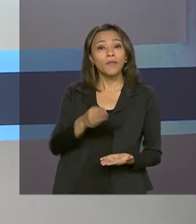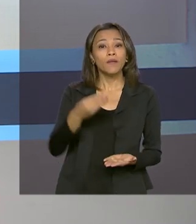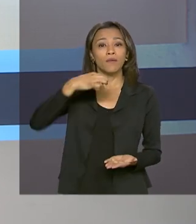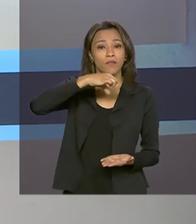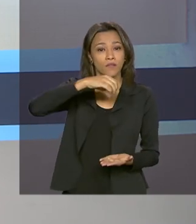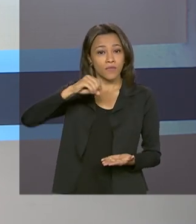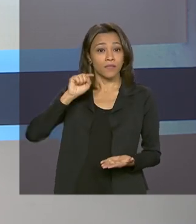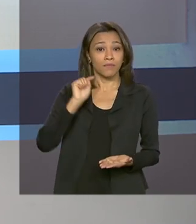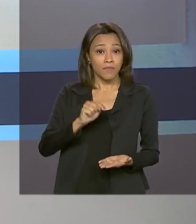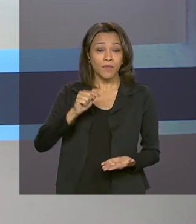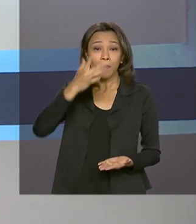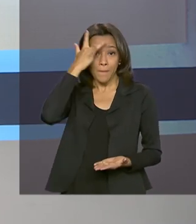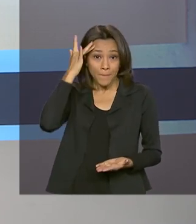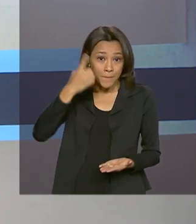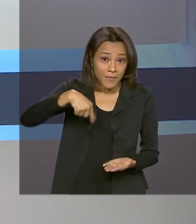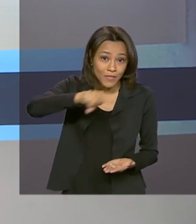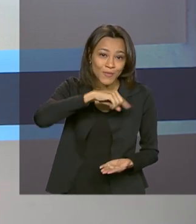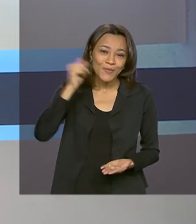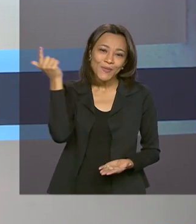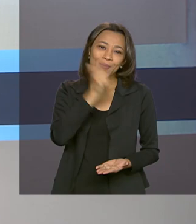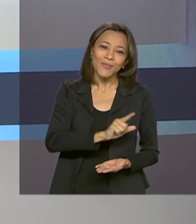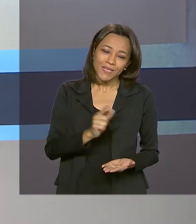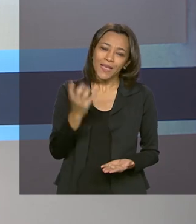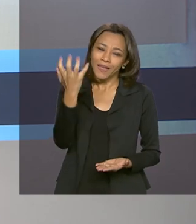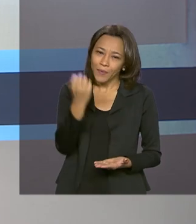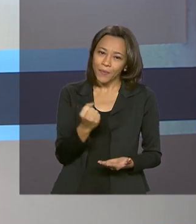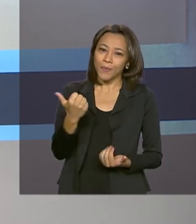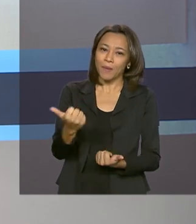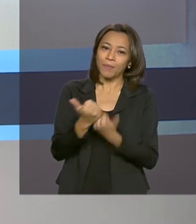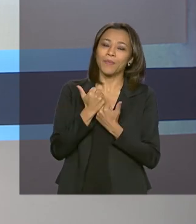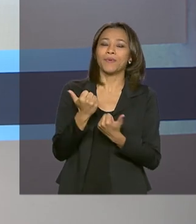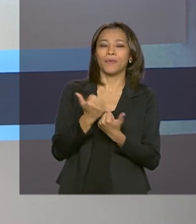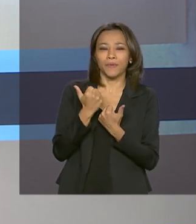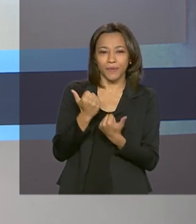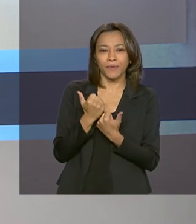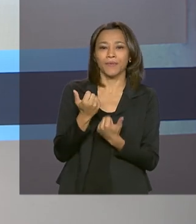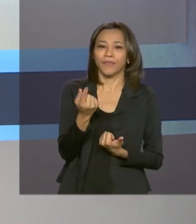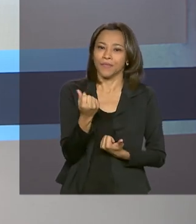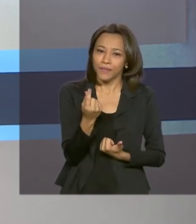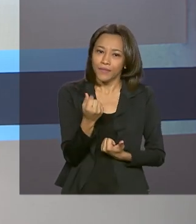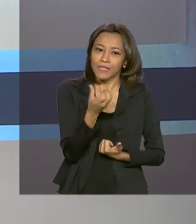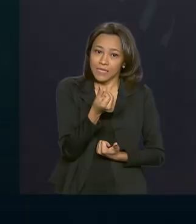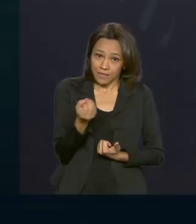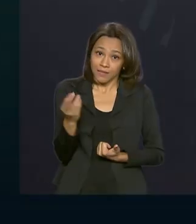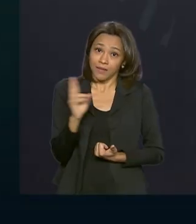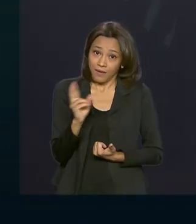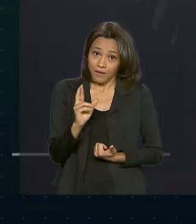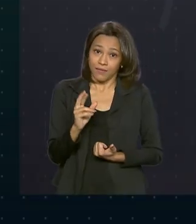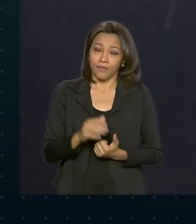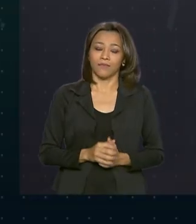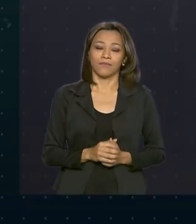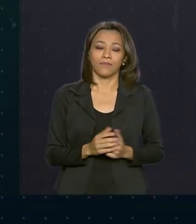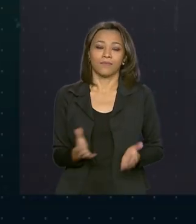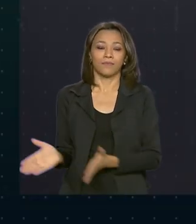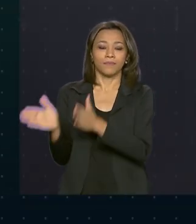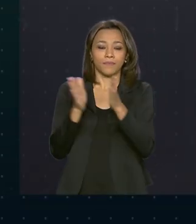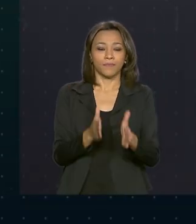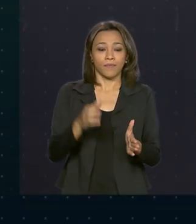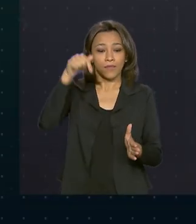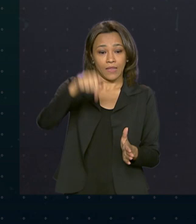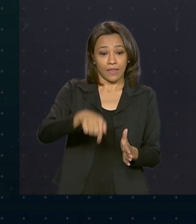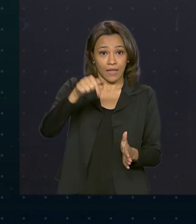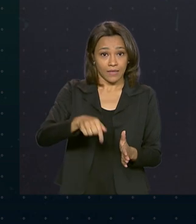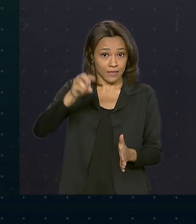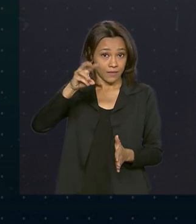beneficiárias do Bolsa Família recebem o benefício de 600 reais em dinheiro. Nesta terça-feira,